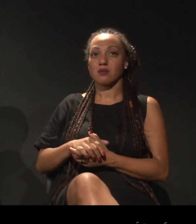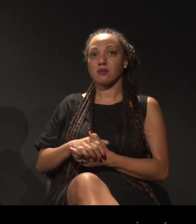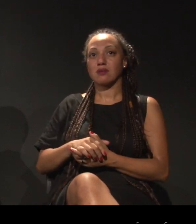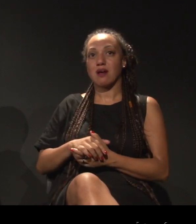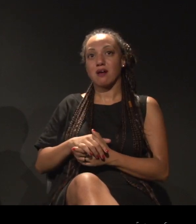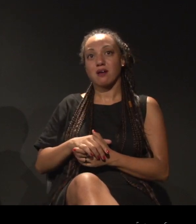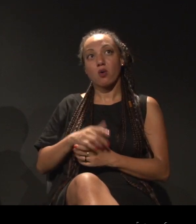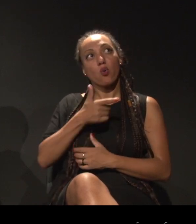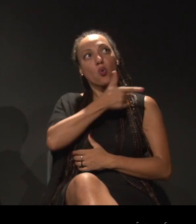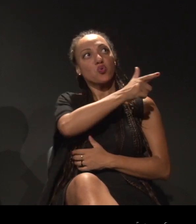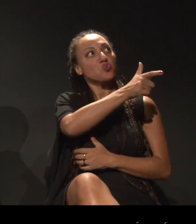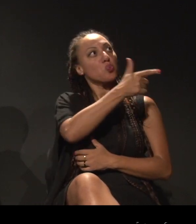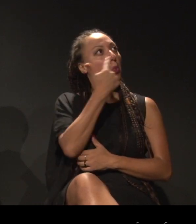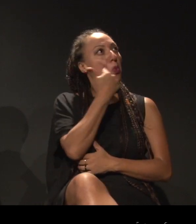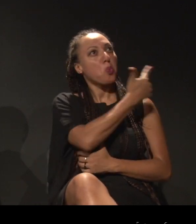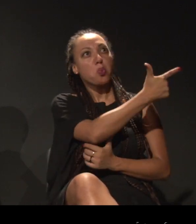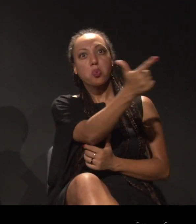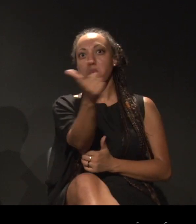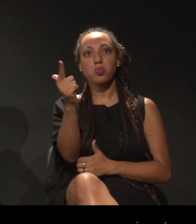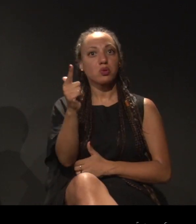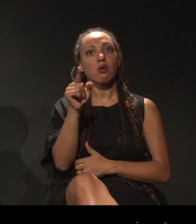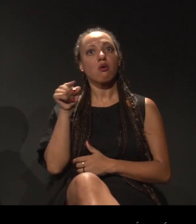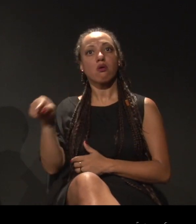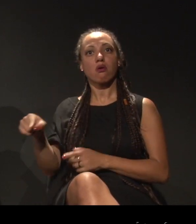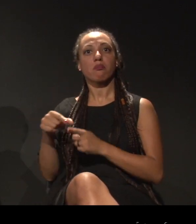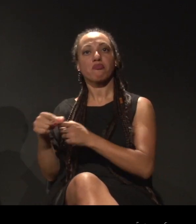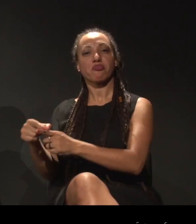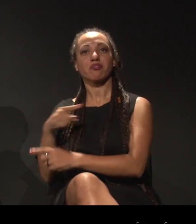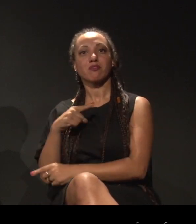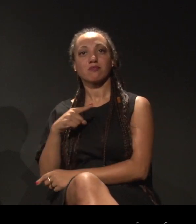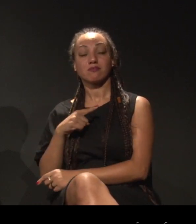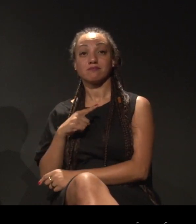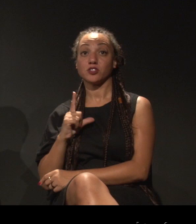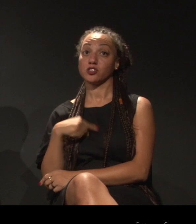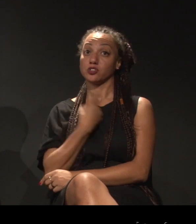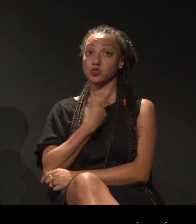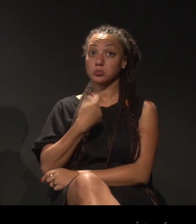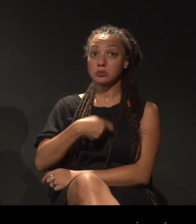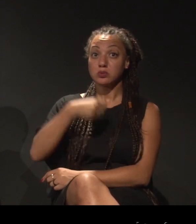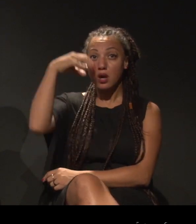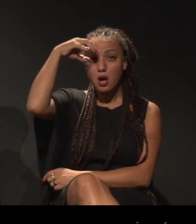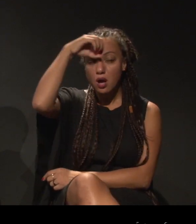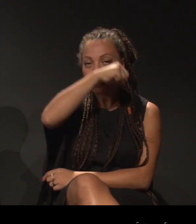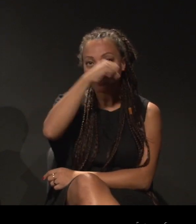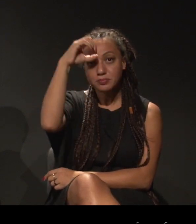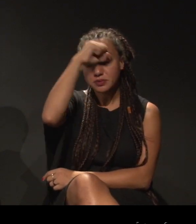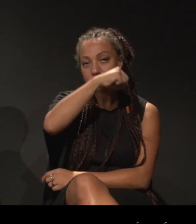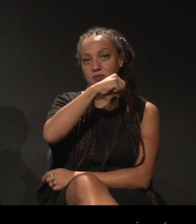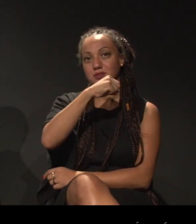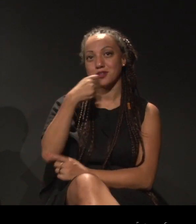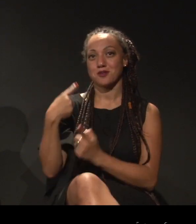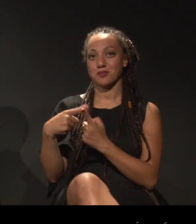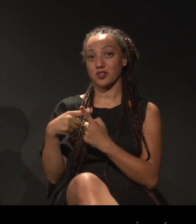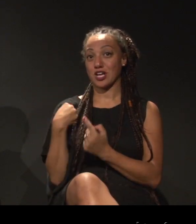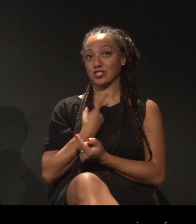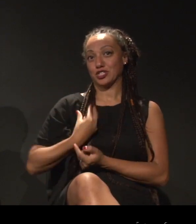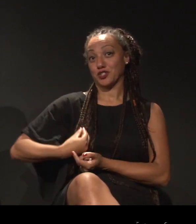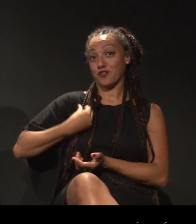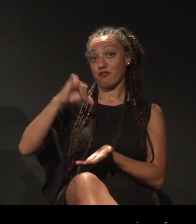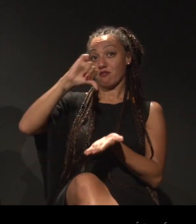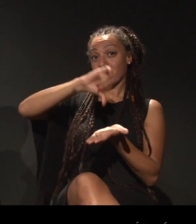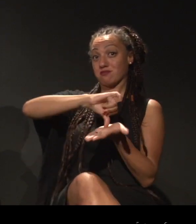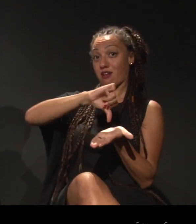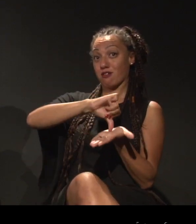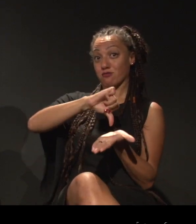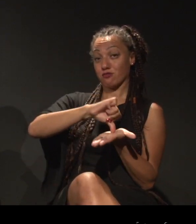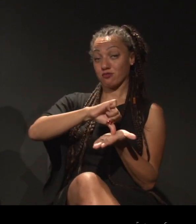ver em nenhum outro lugar. E a gente precisa aprender. Nós, artistas do centro, moradores do centro,